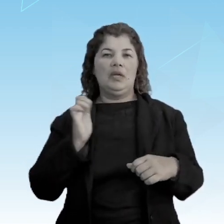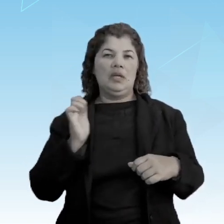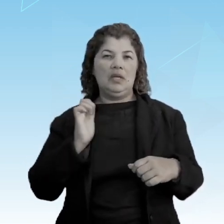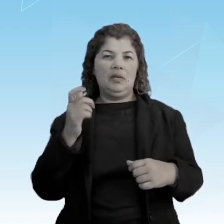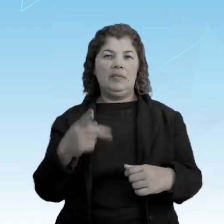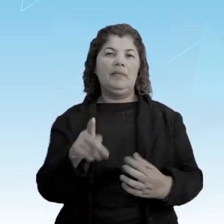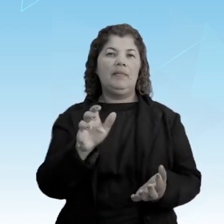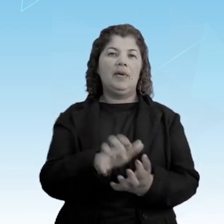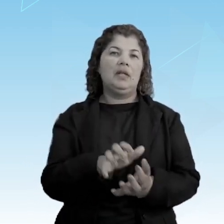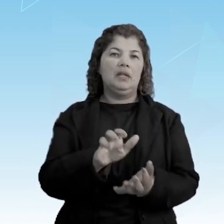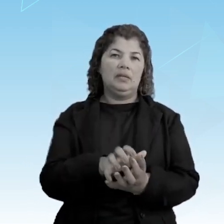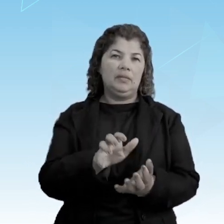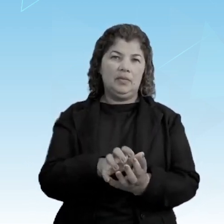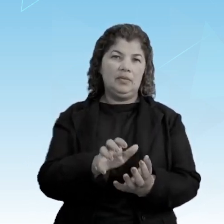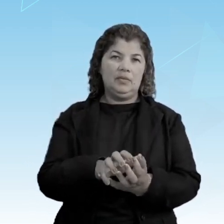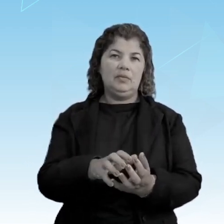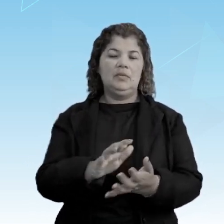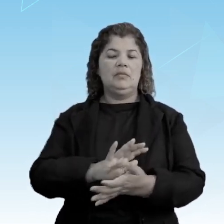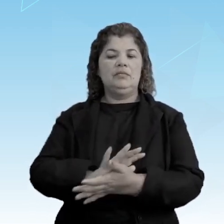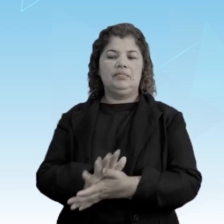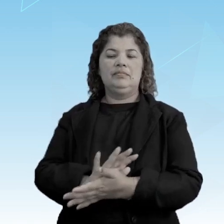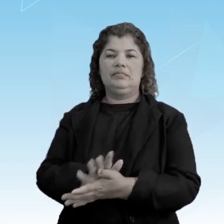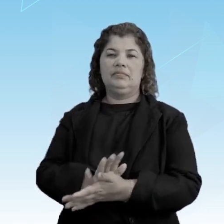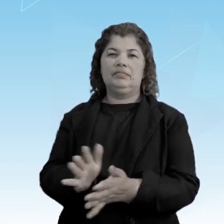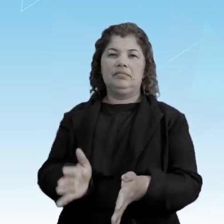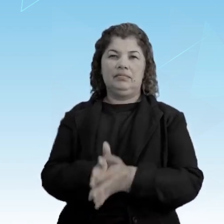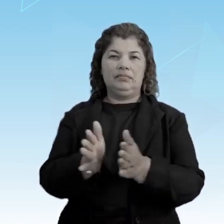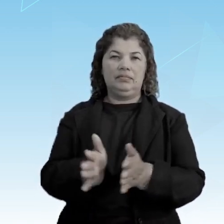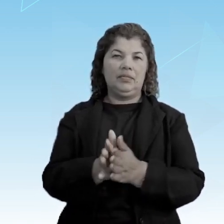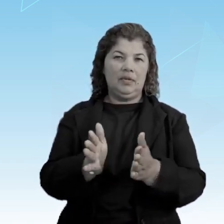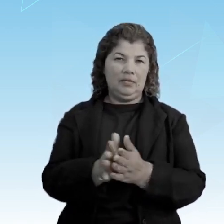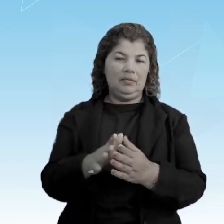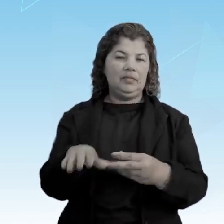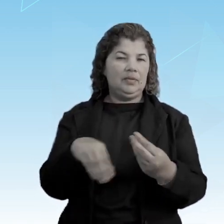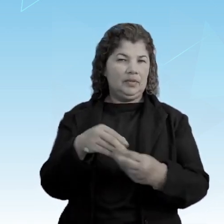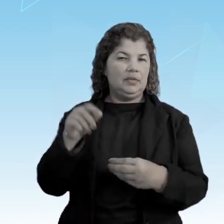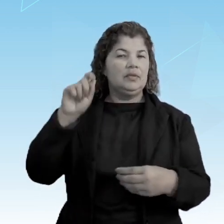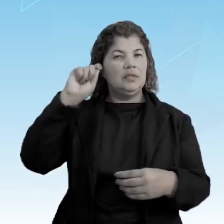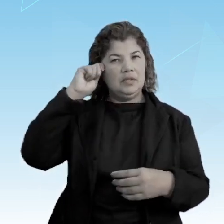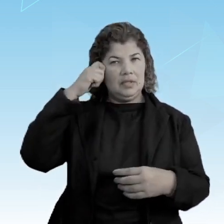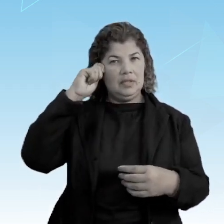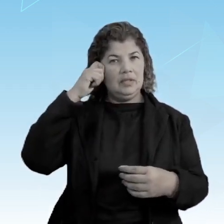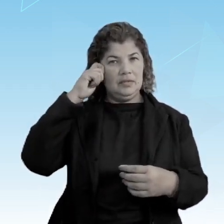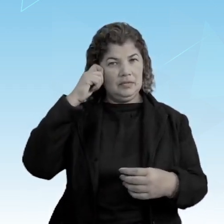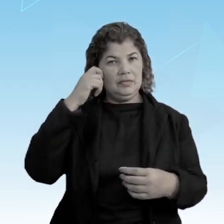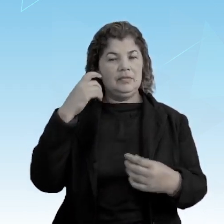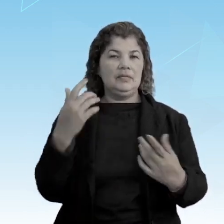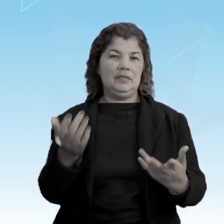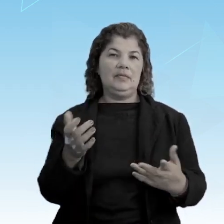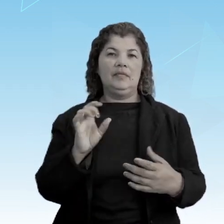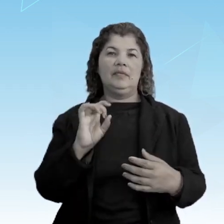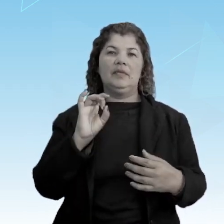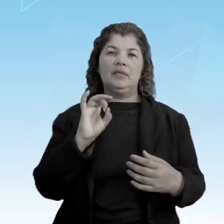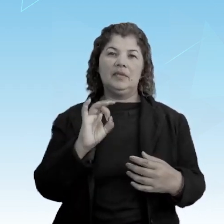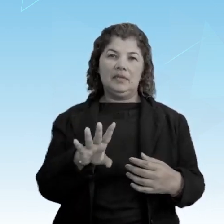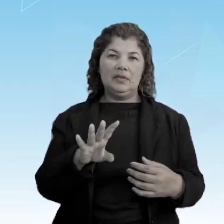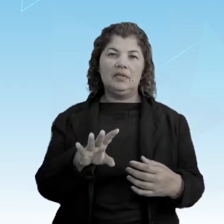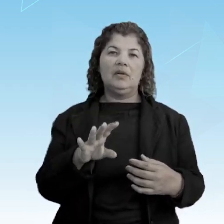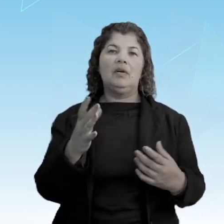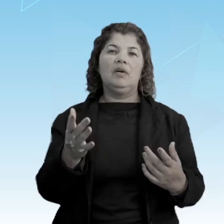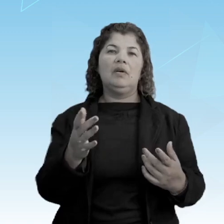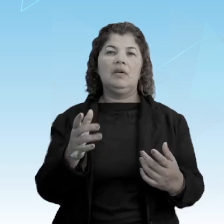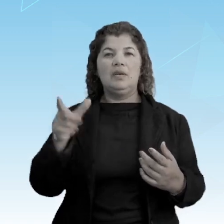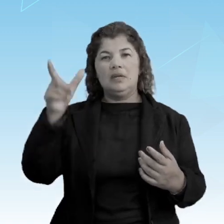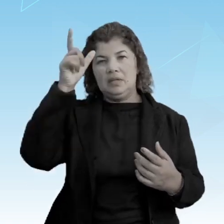Pernambuco indiscriminavam que pobres, mesteços e negros apenas dadas aos